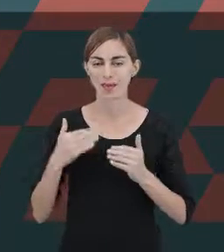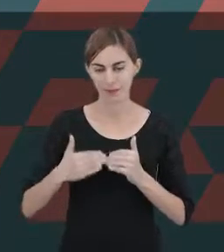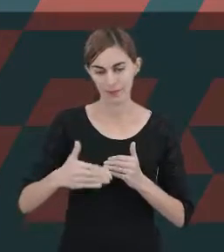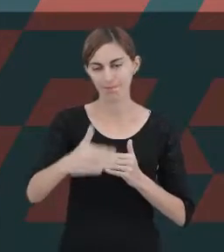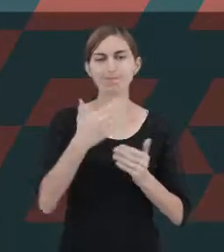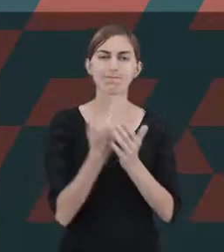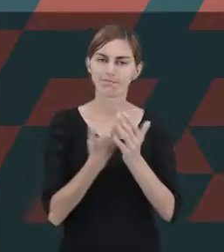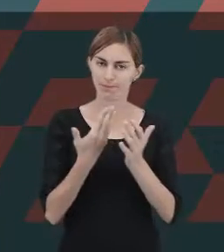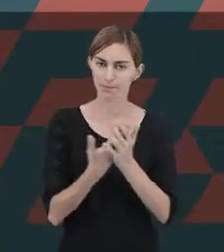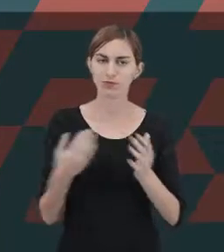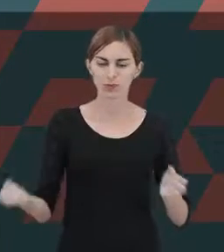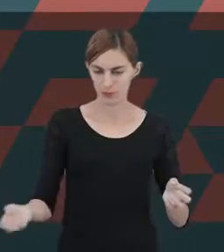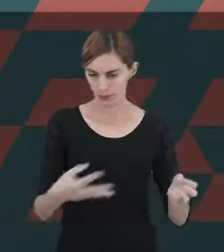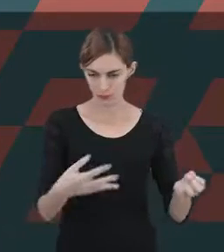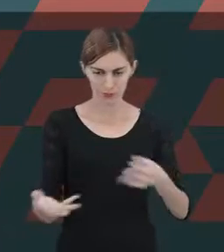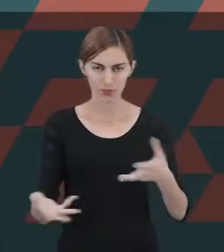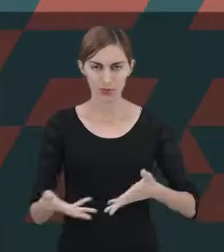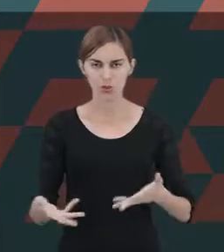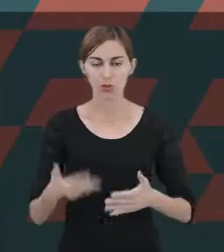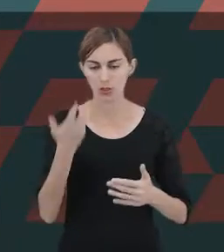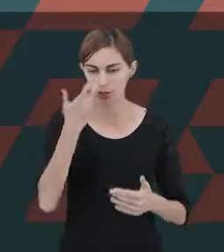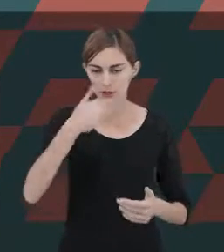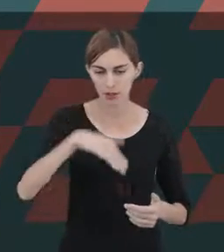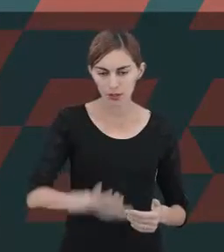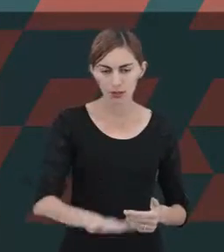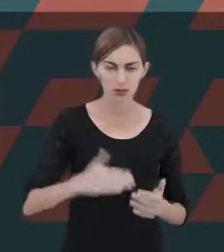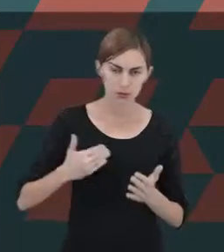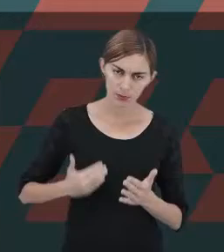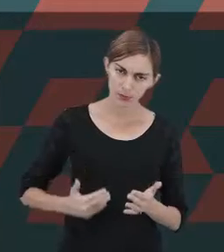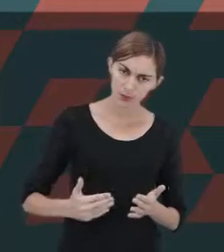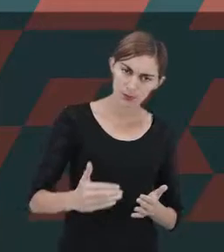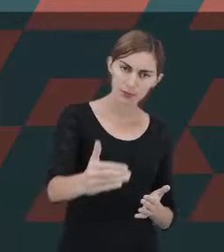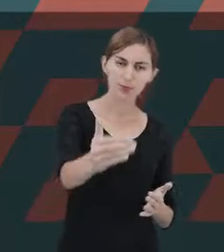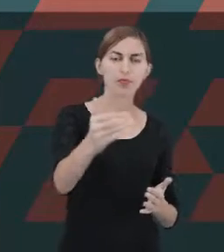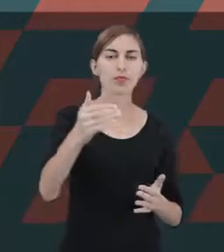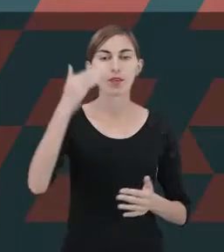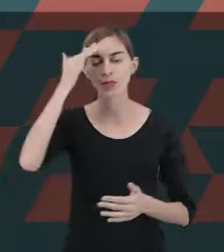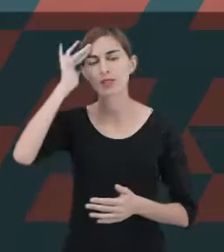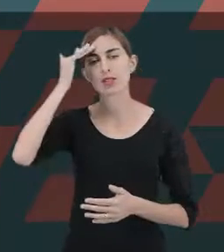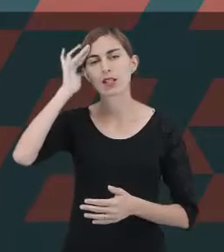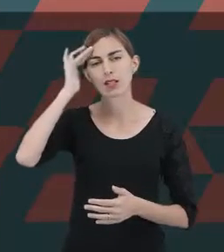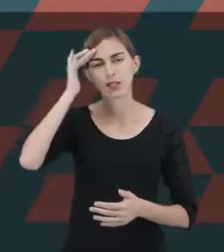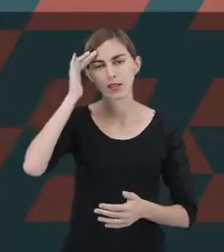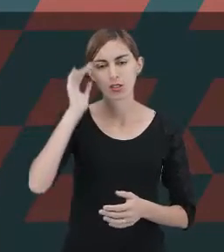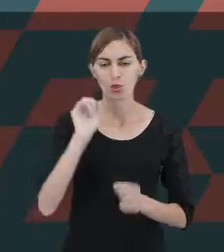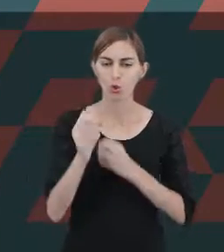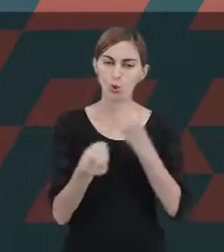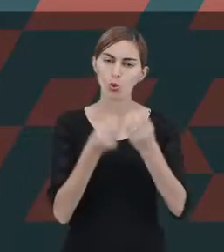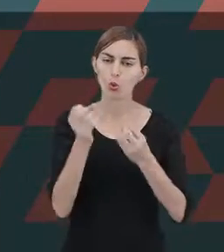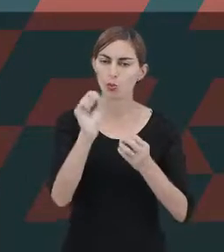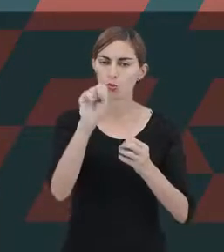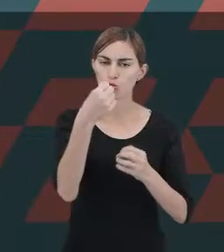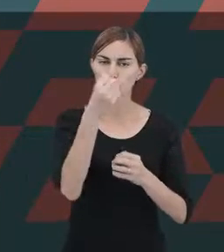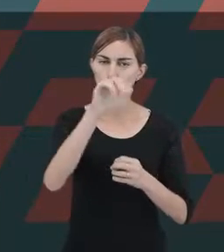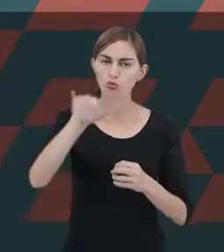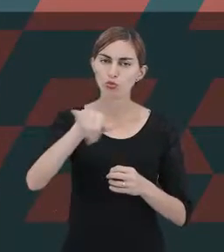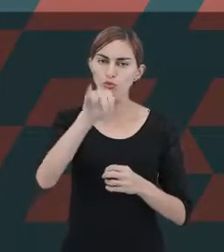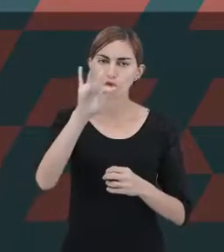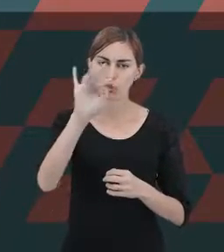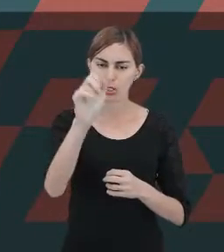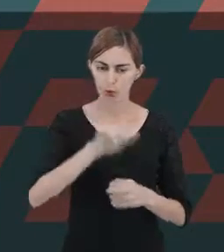contemporâneos, a criança passa a ser compreendida como sujeito autônomo e